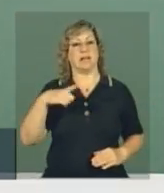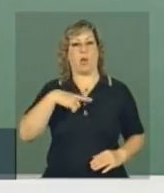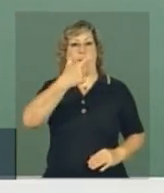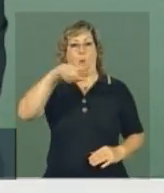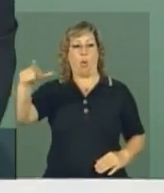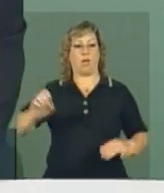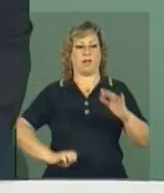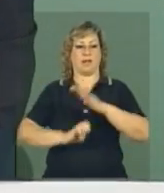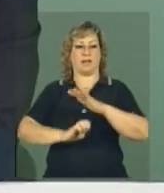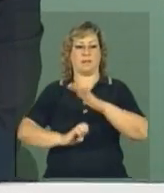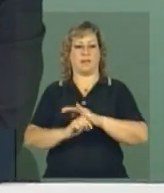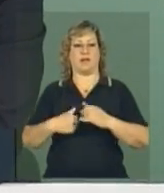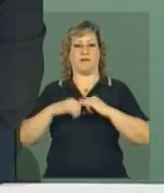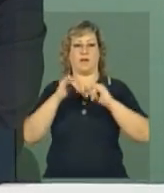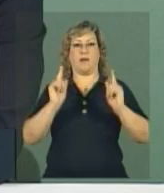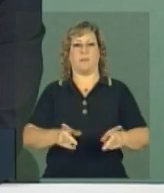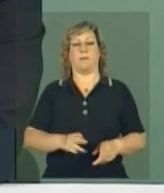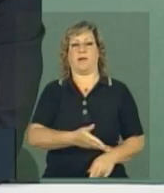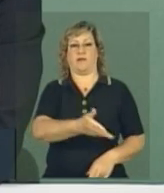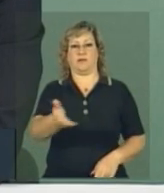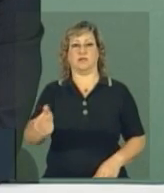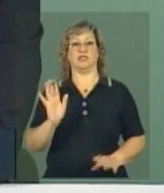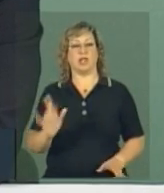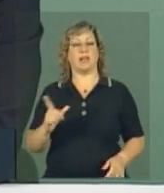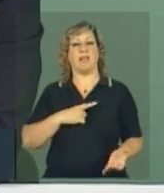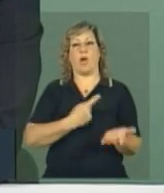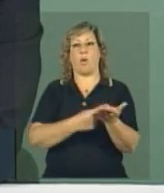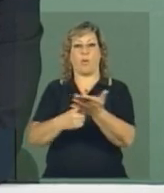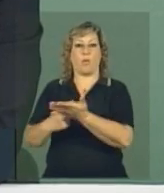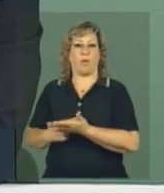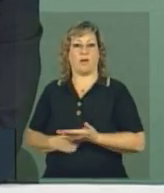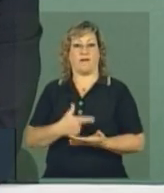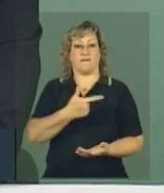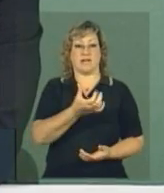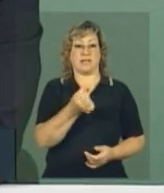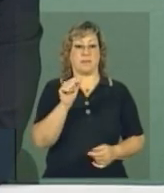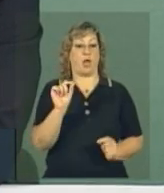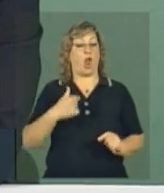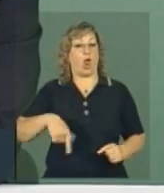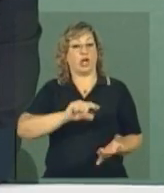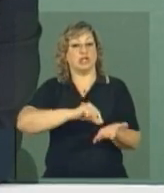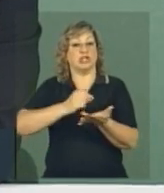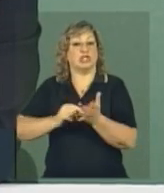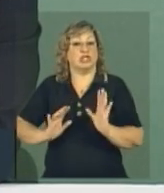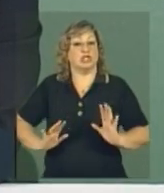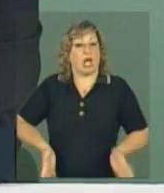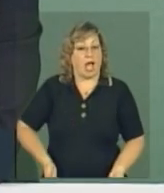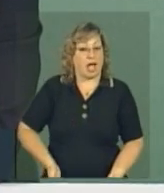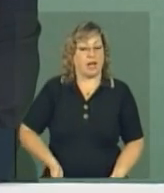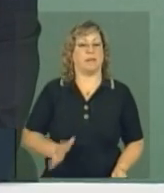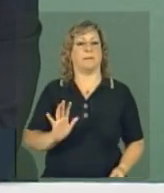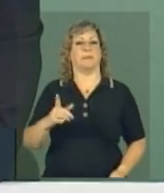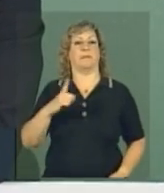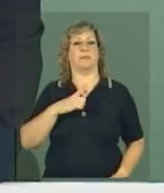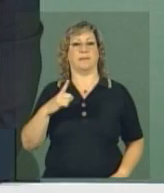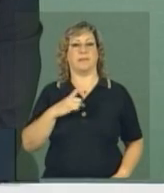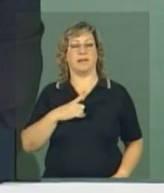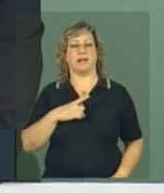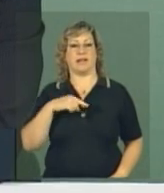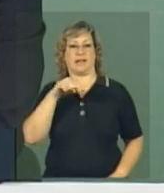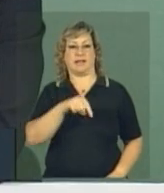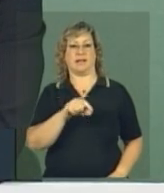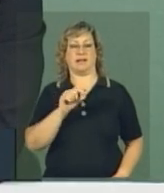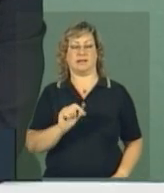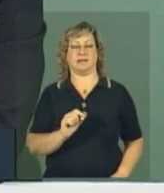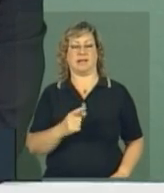empresas, como eu estou destacando para vocês, que já estão em negociação. 26 mil é que nós já assinamos, mas, por exemplo, a BritGas já tinha